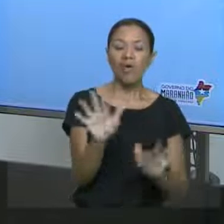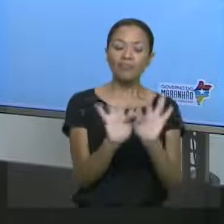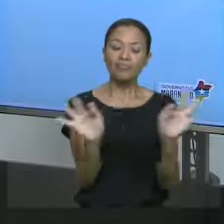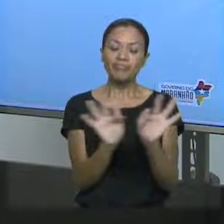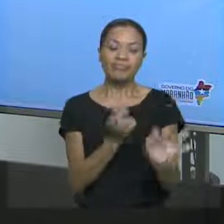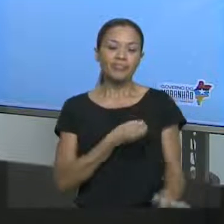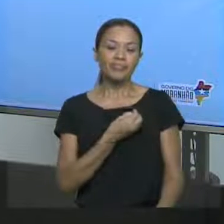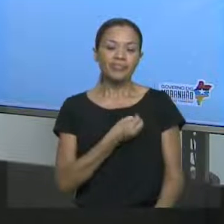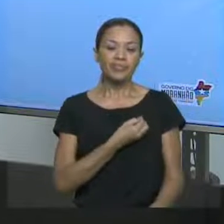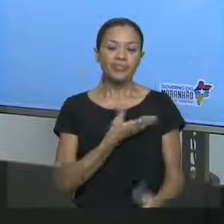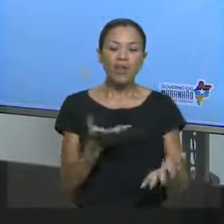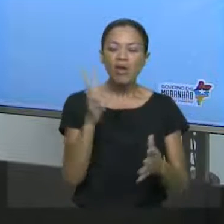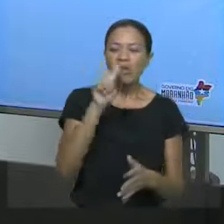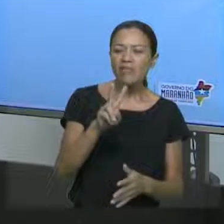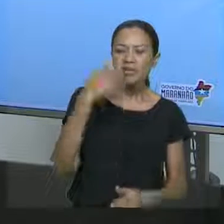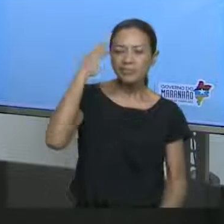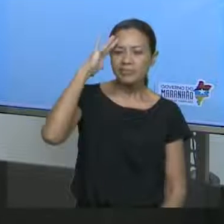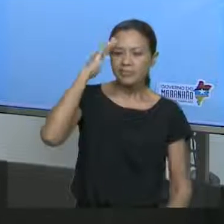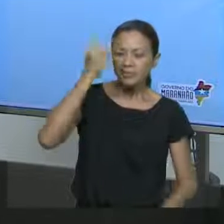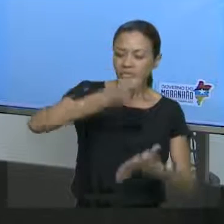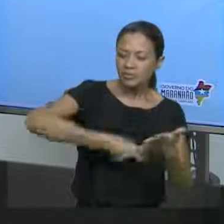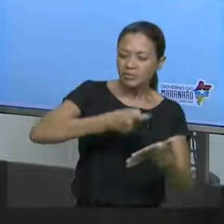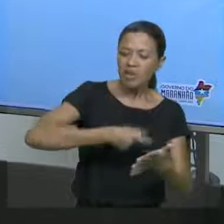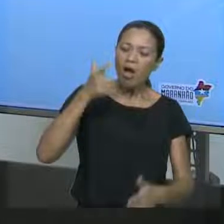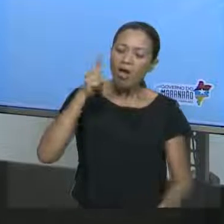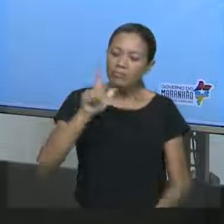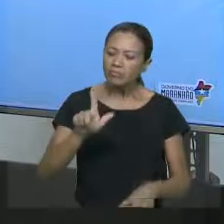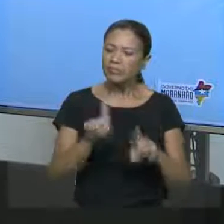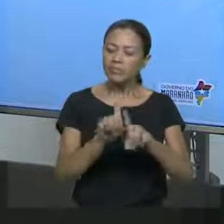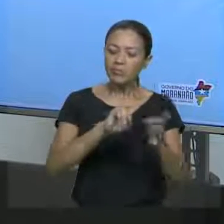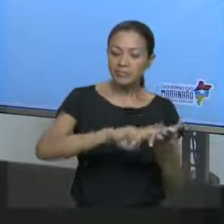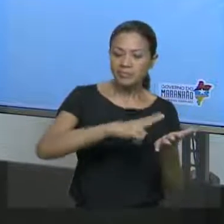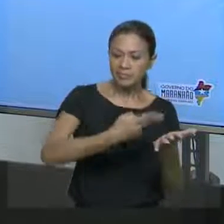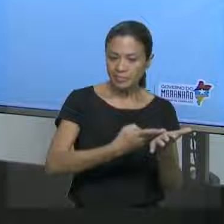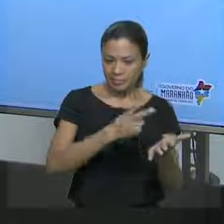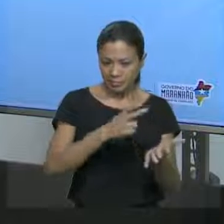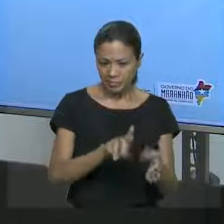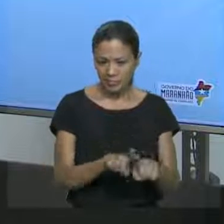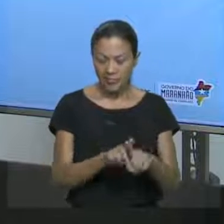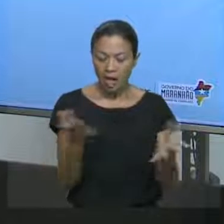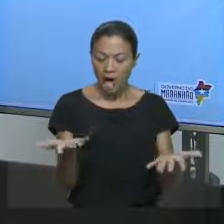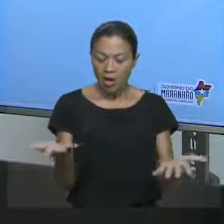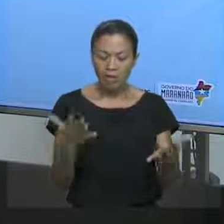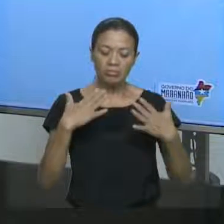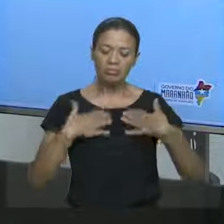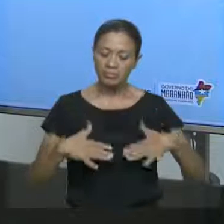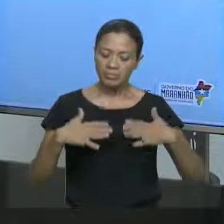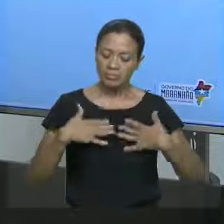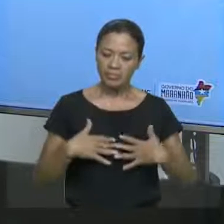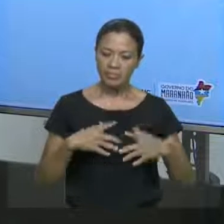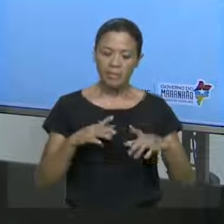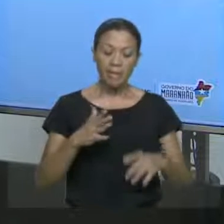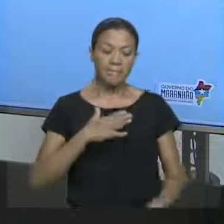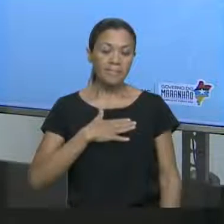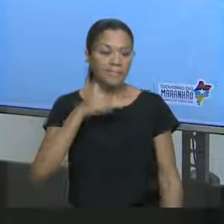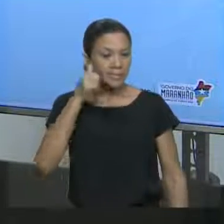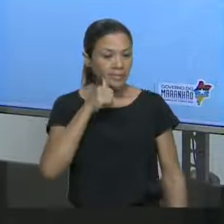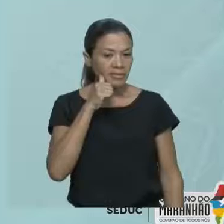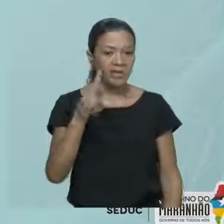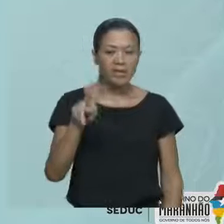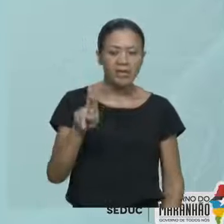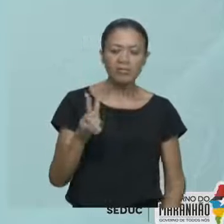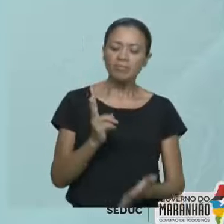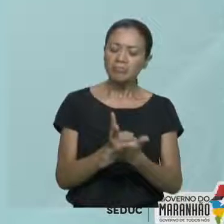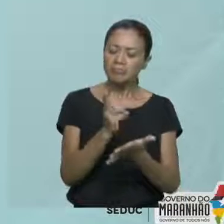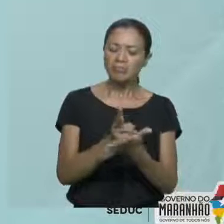present? Nós vamos tentar entender esse texto, repetir, ver a tradução. Vamos lá? Com calma agora. My sister always on